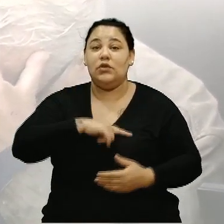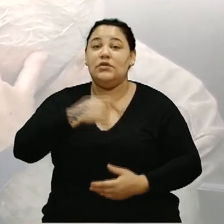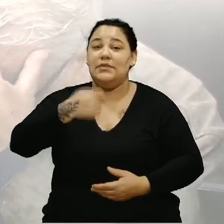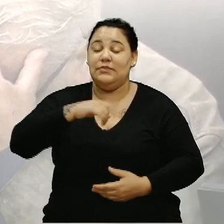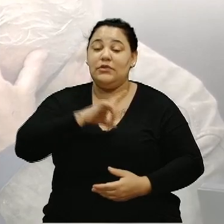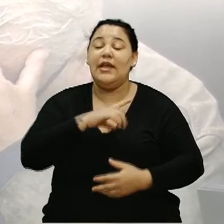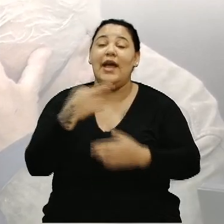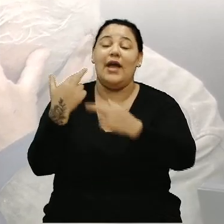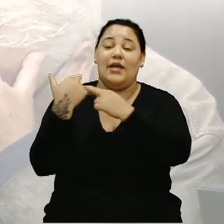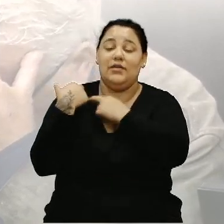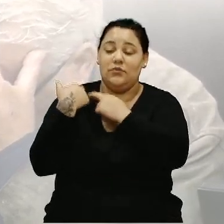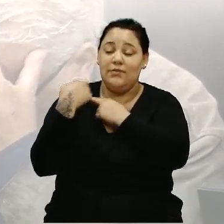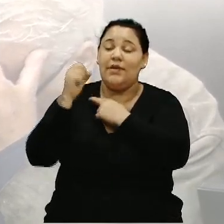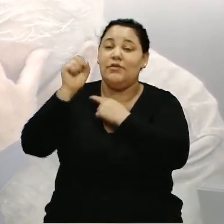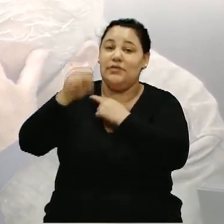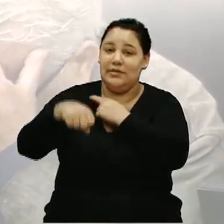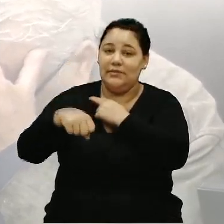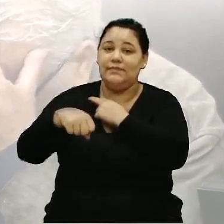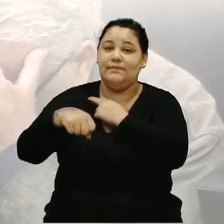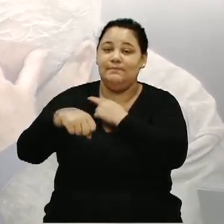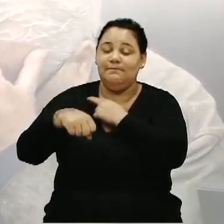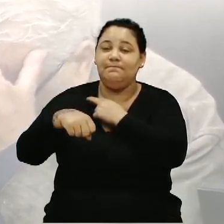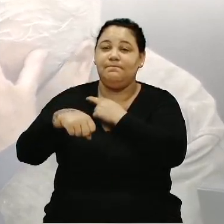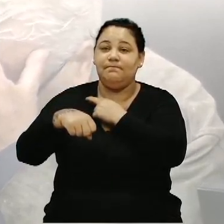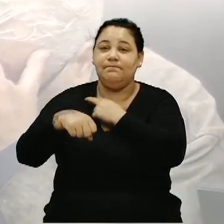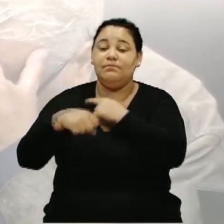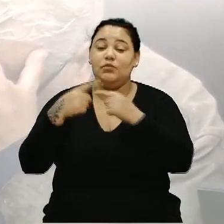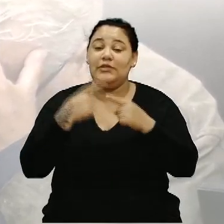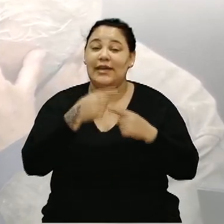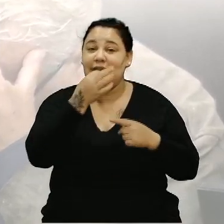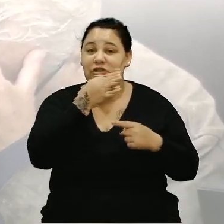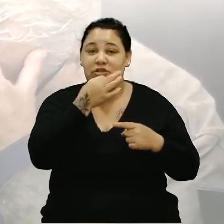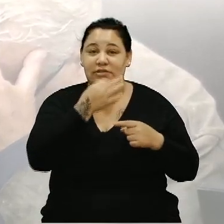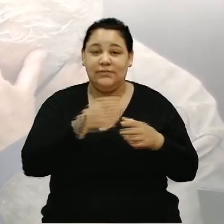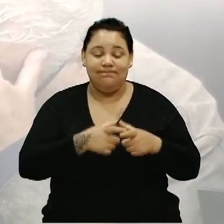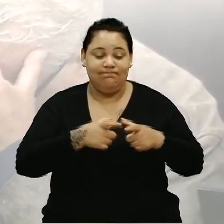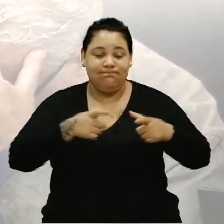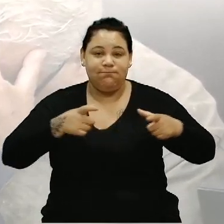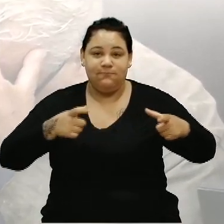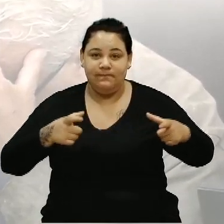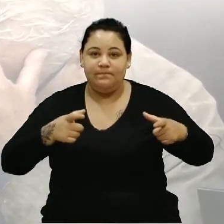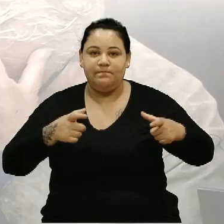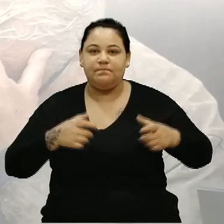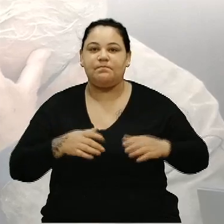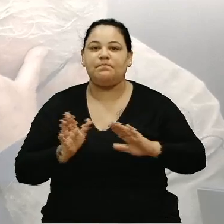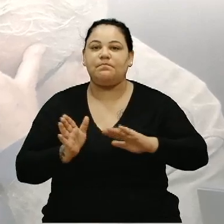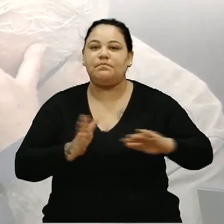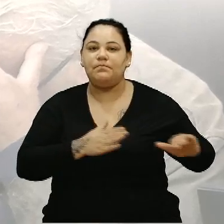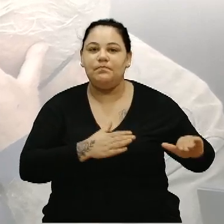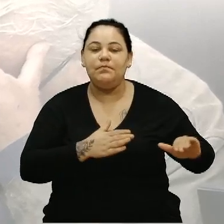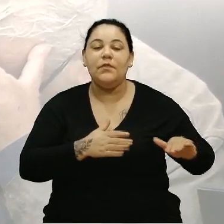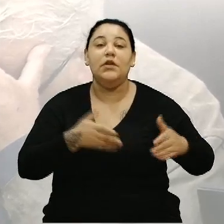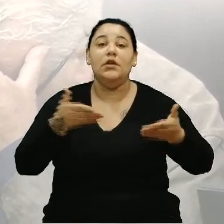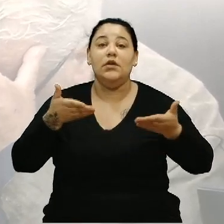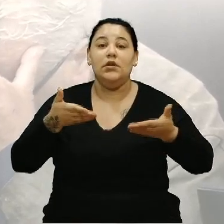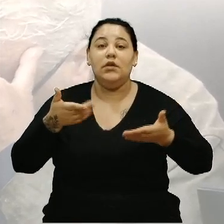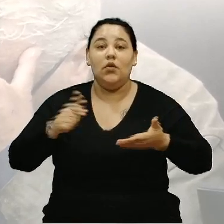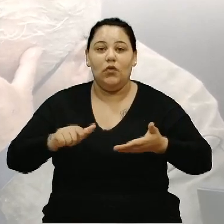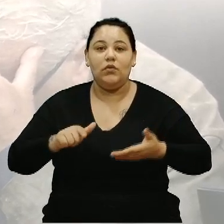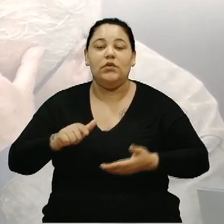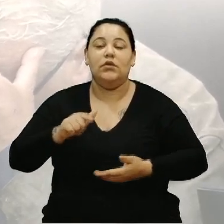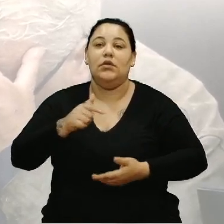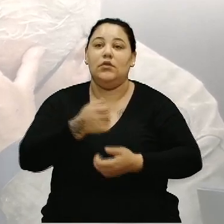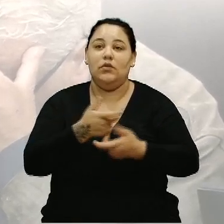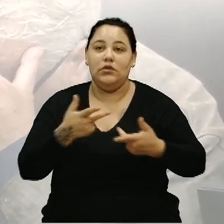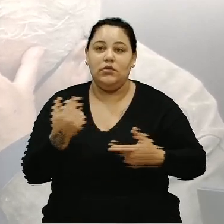responsabilidade pelo tamanho de Caxias do Sul. E outra situação bem interessante e bem importante, vereador Rafael, é que muitas vezes